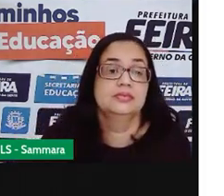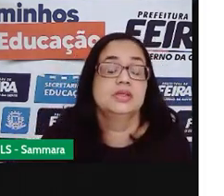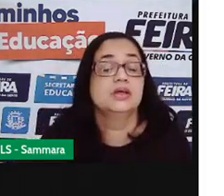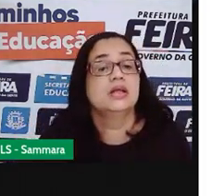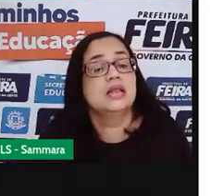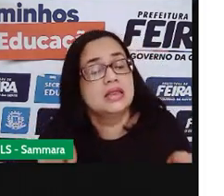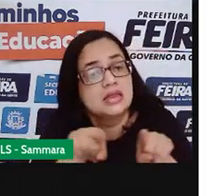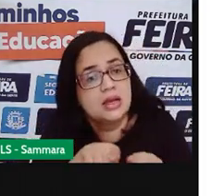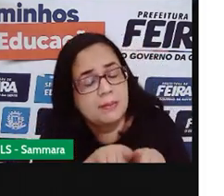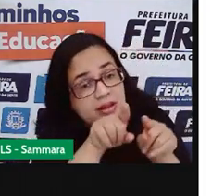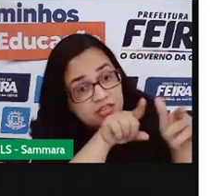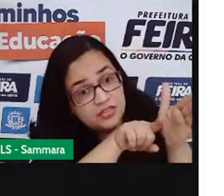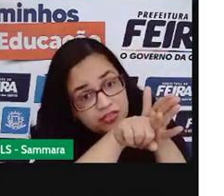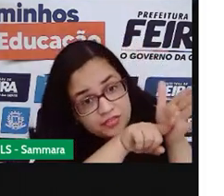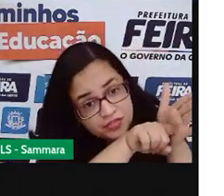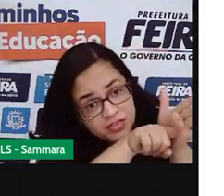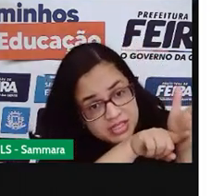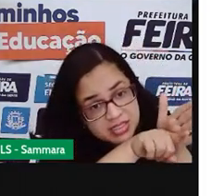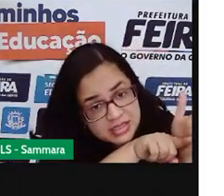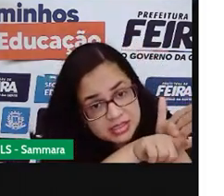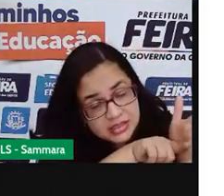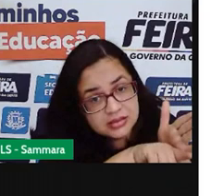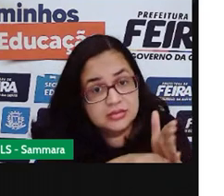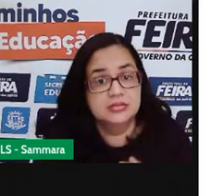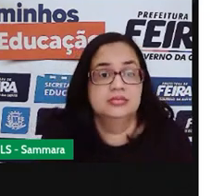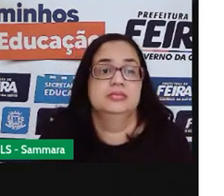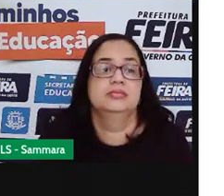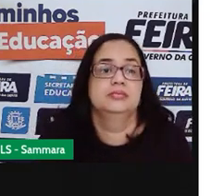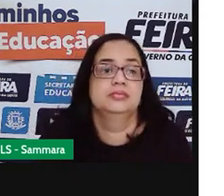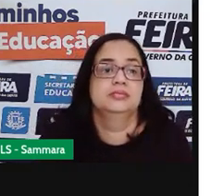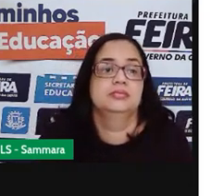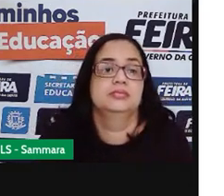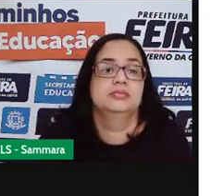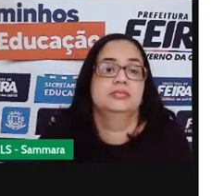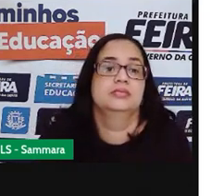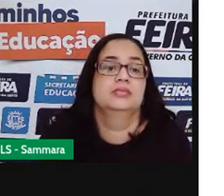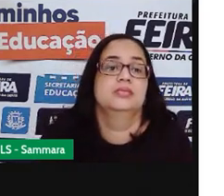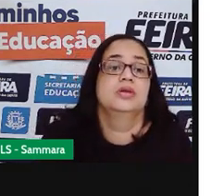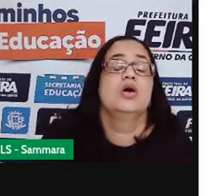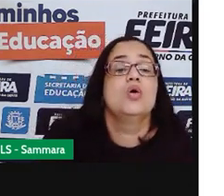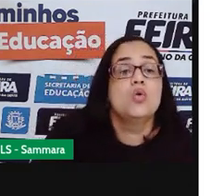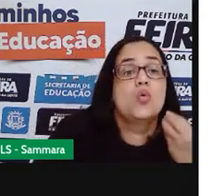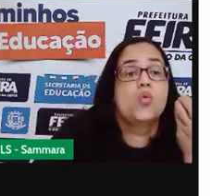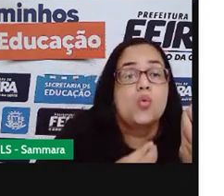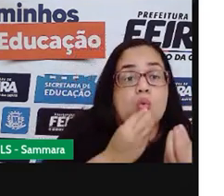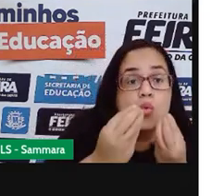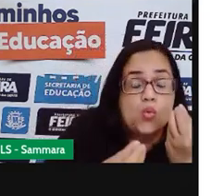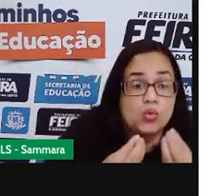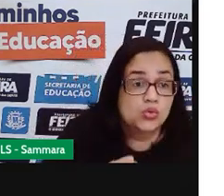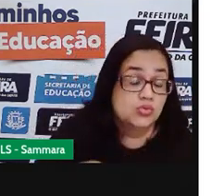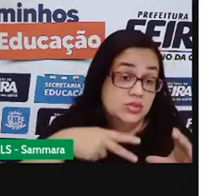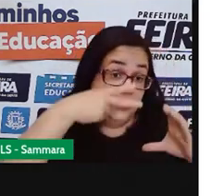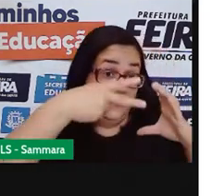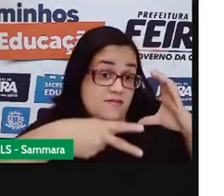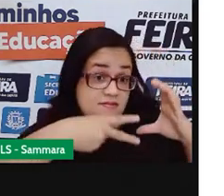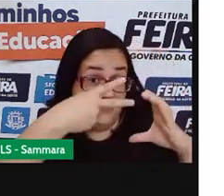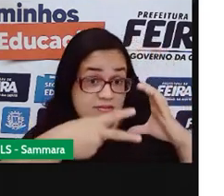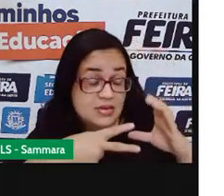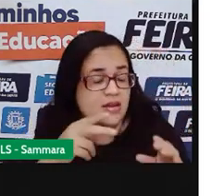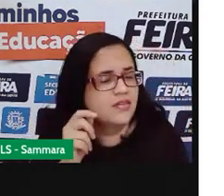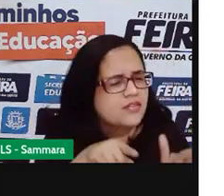Também temos a atribuição fiscalizadora. Uma função dos vereadores é